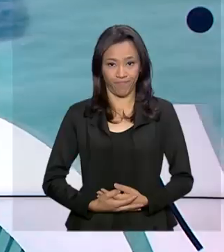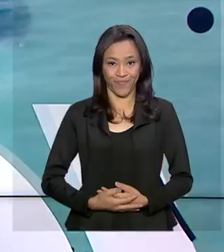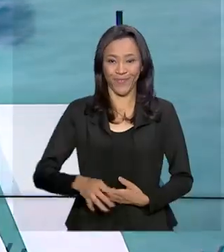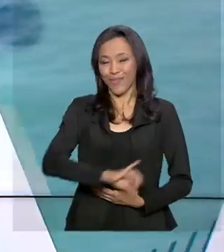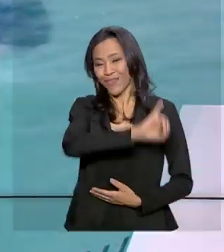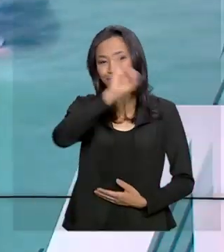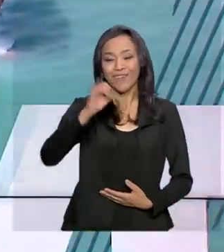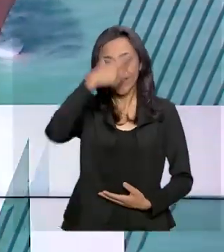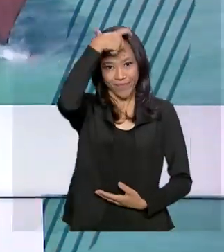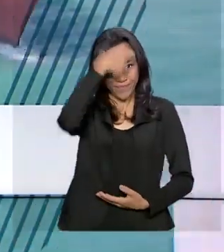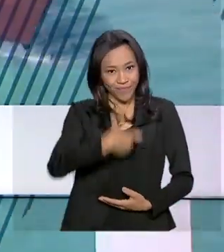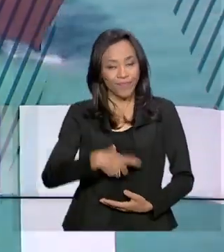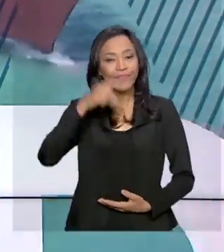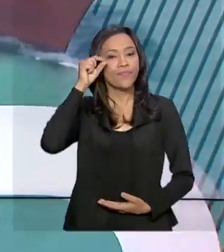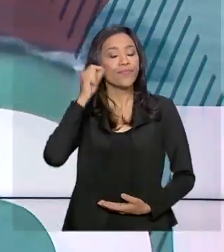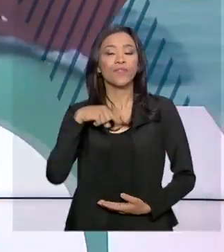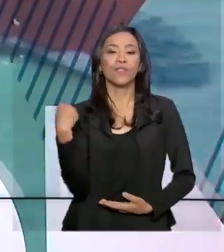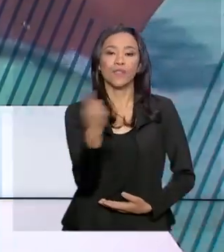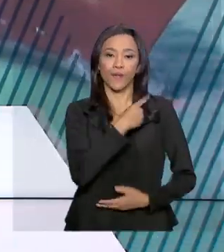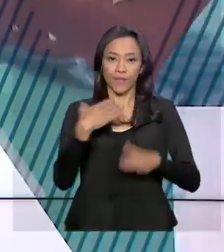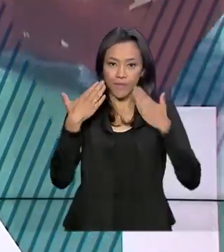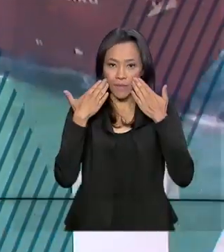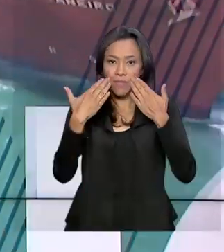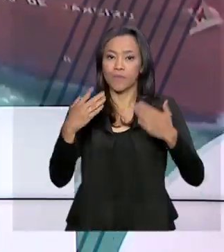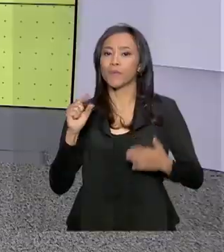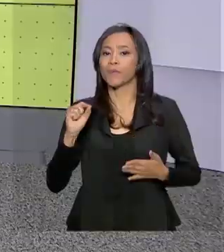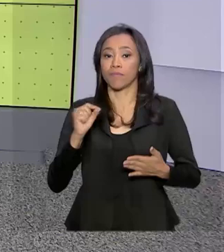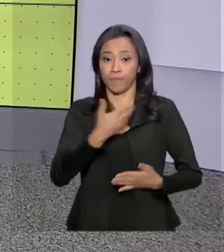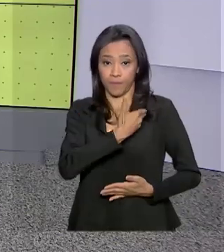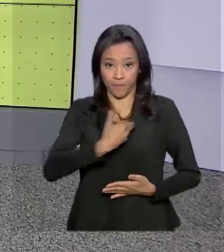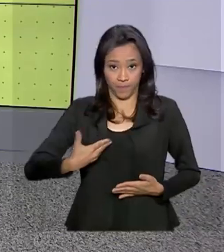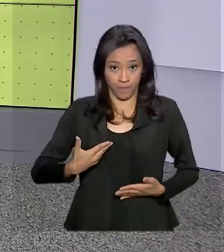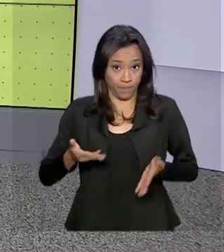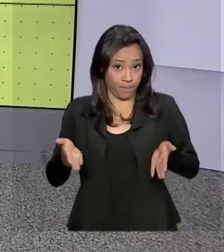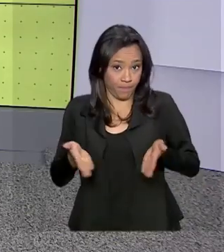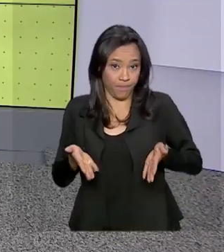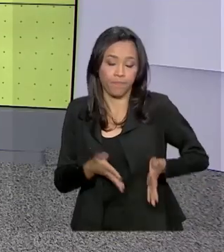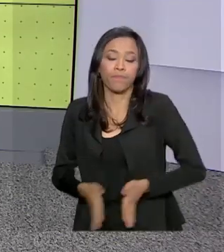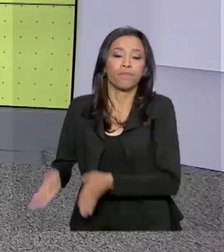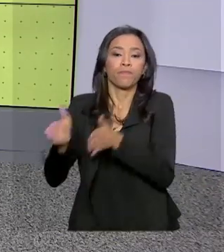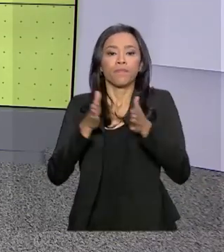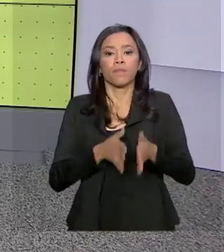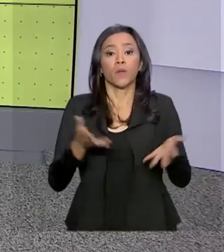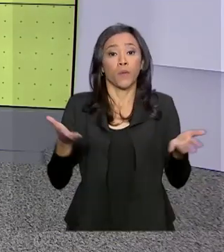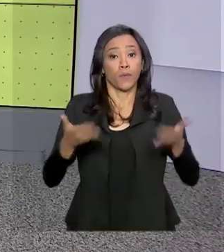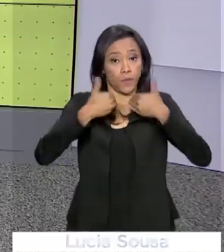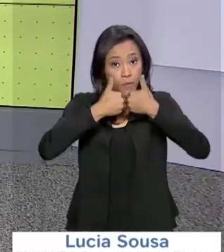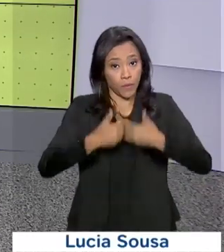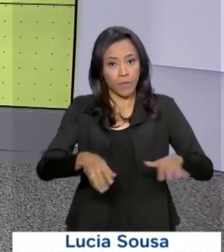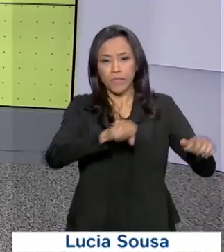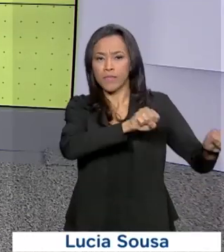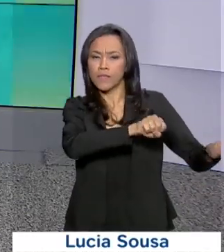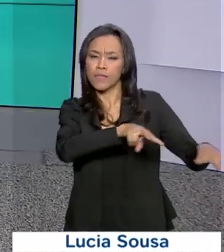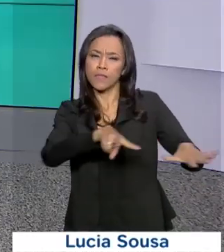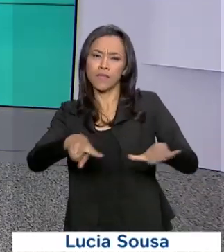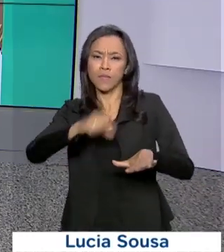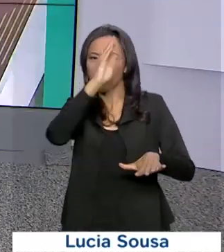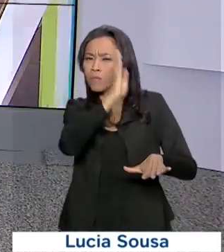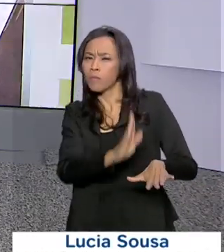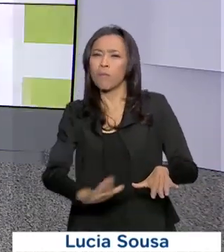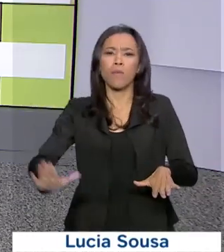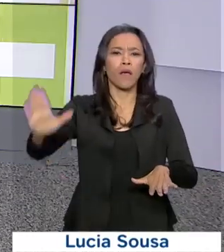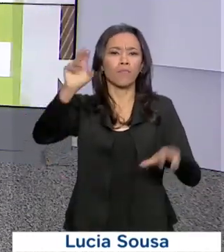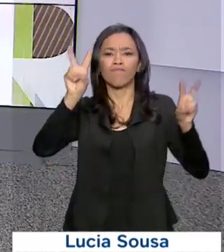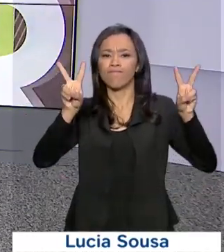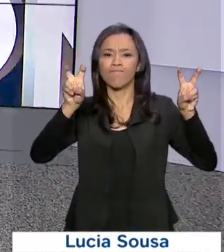Olá, sou o Roberto Camargo, estamos no ar com o Governo Agora. Começa hoje a Semana Nacional do Trânsito. O tema